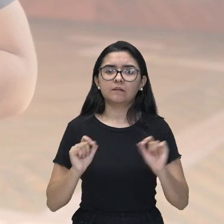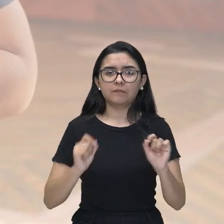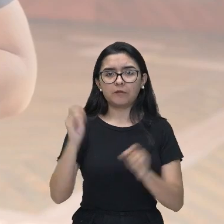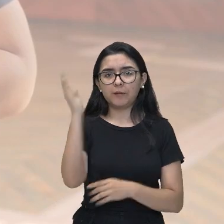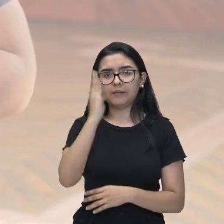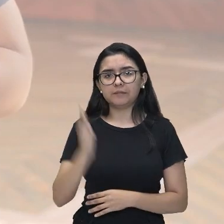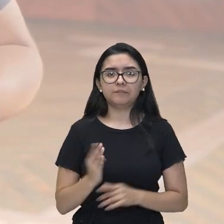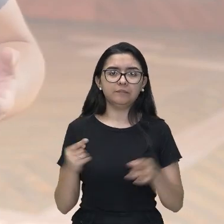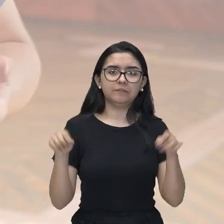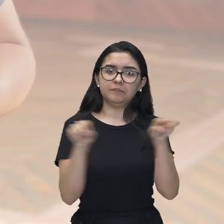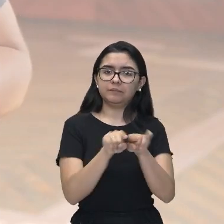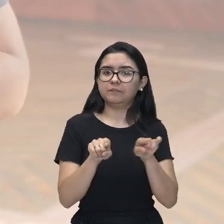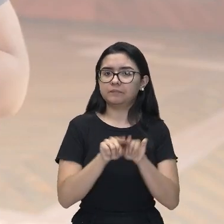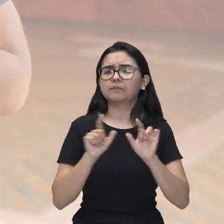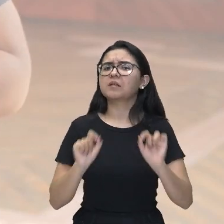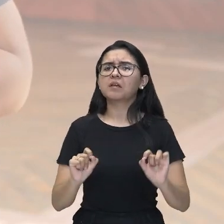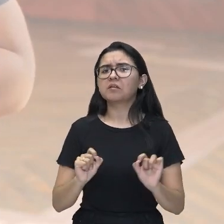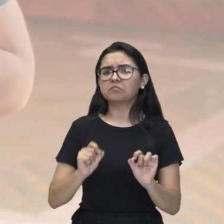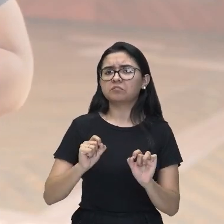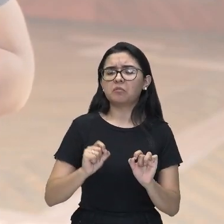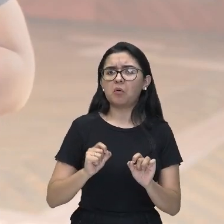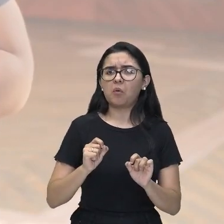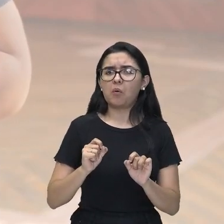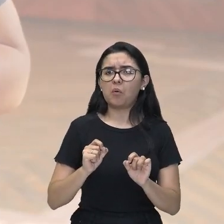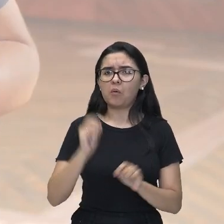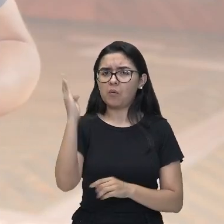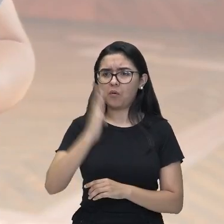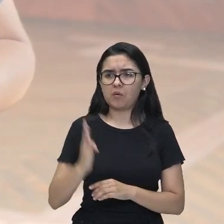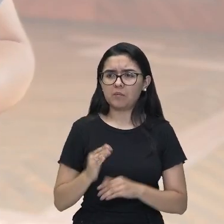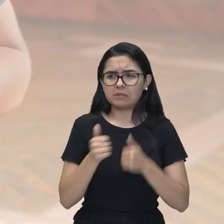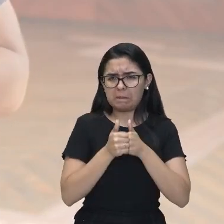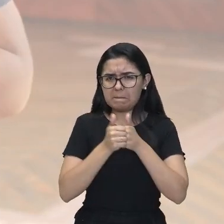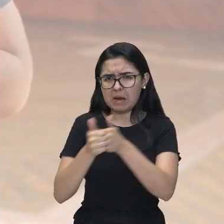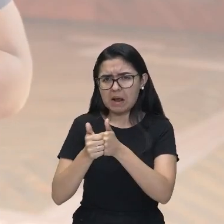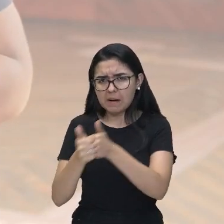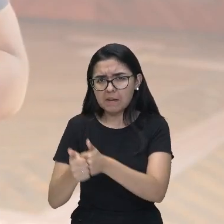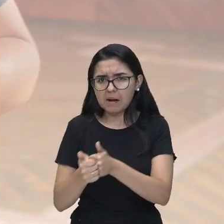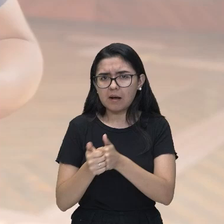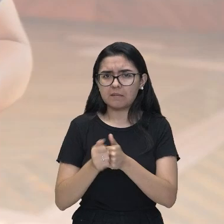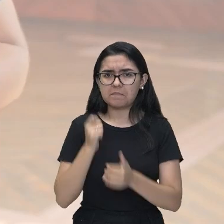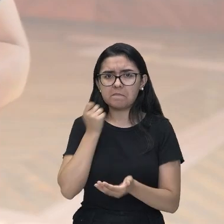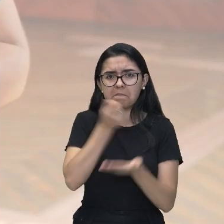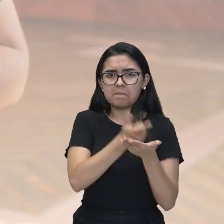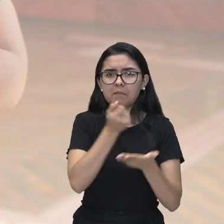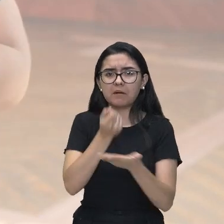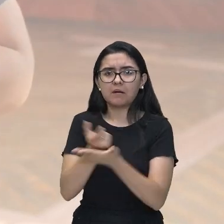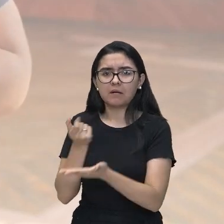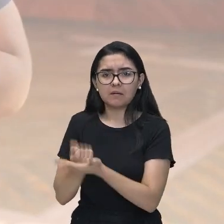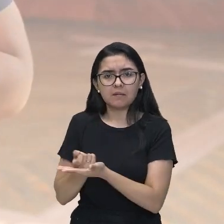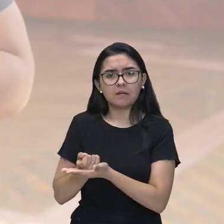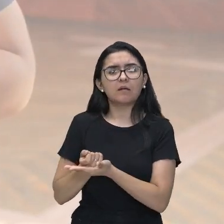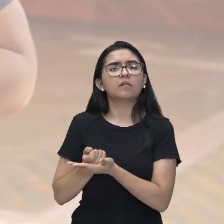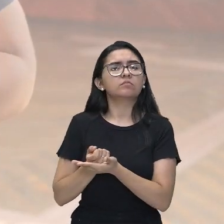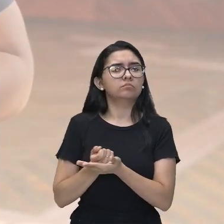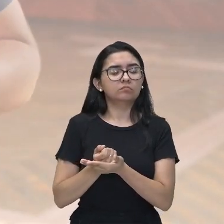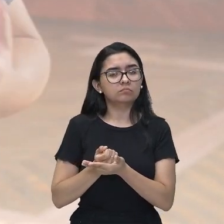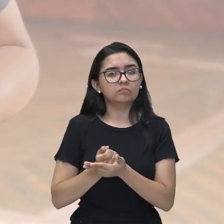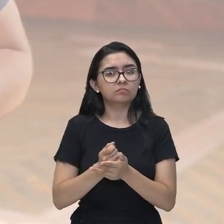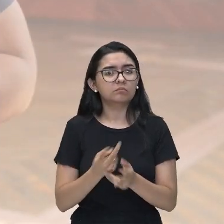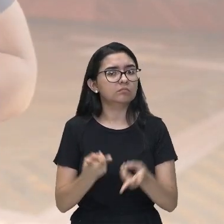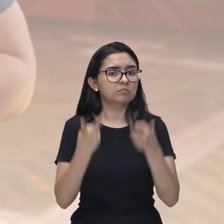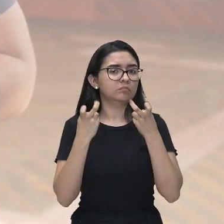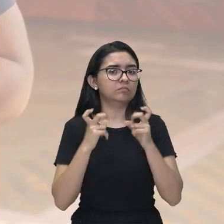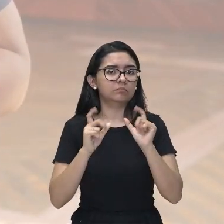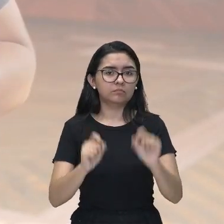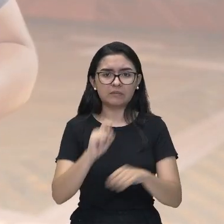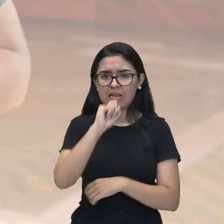persegue? Que me quer o Brasil que me persegue? Que me querem, pagastes que me invejam? Não vem que os entendidos